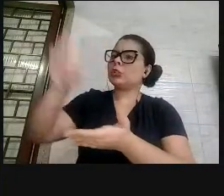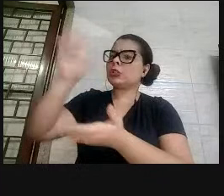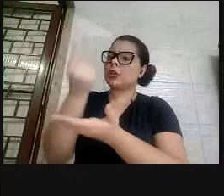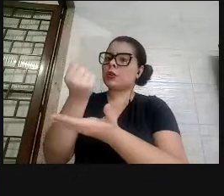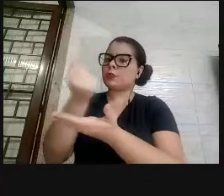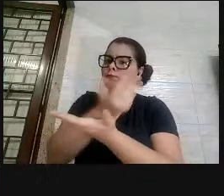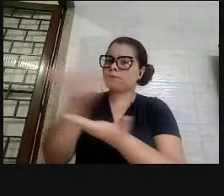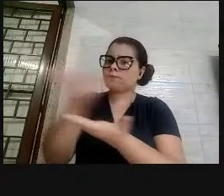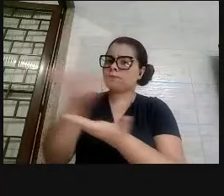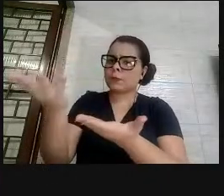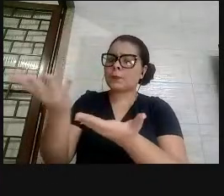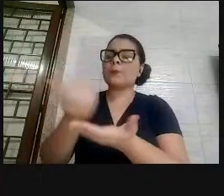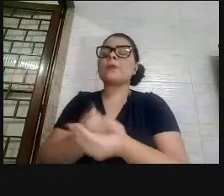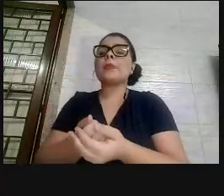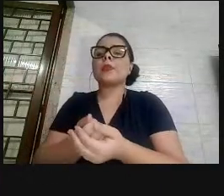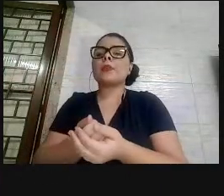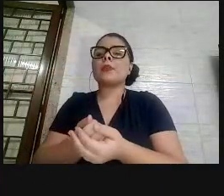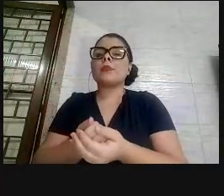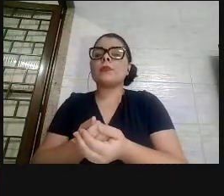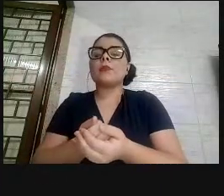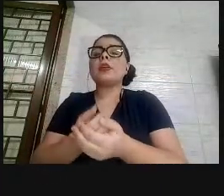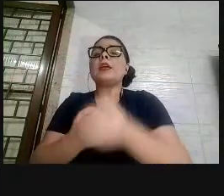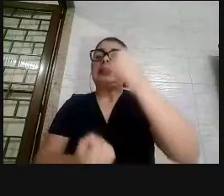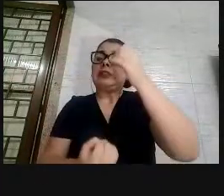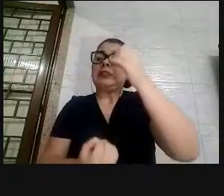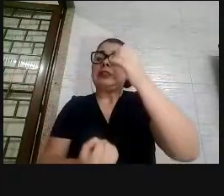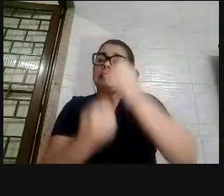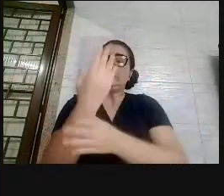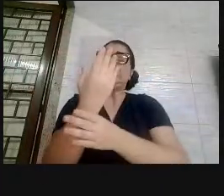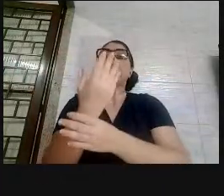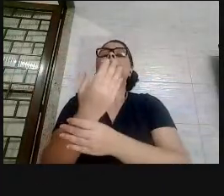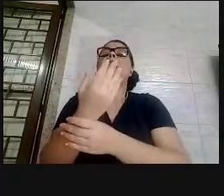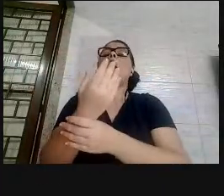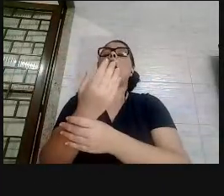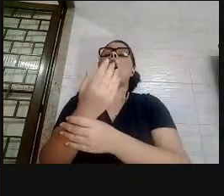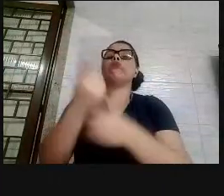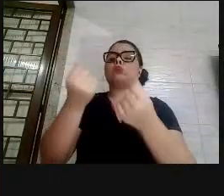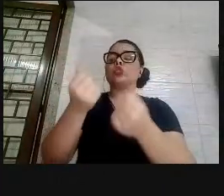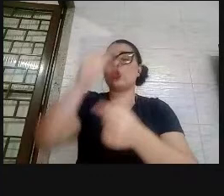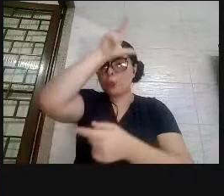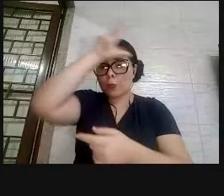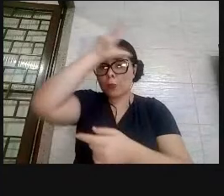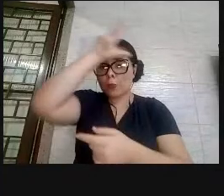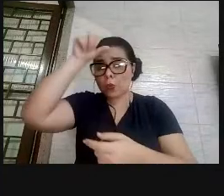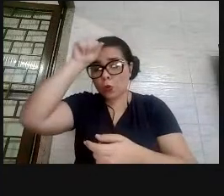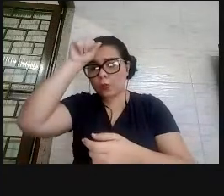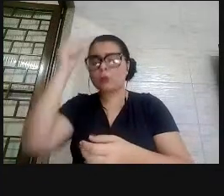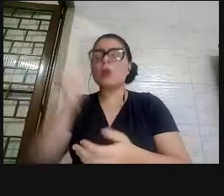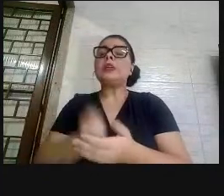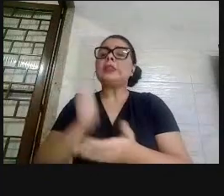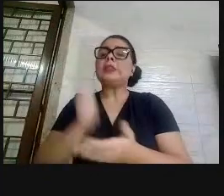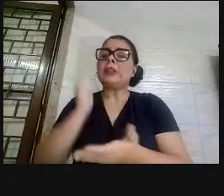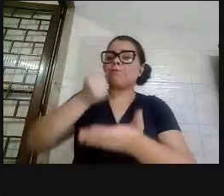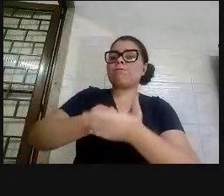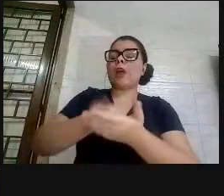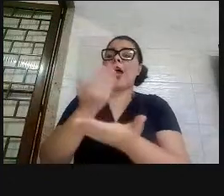educação, a criação de um fundo público que financiasse a educação básica, do ponto de vista de toda a